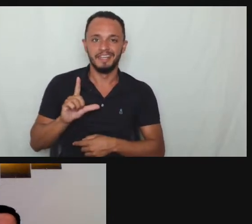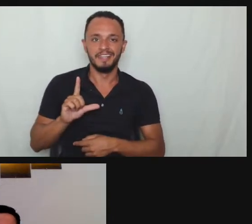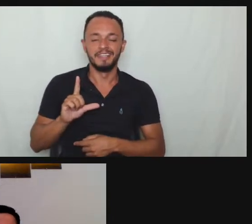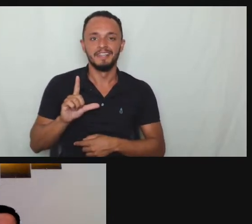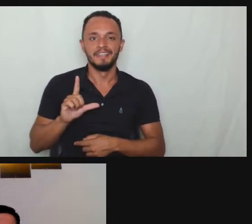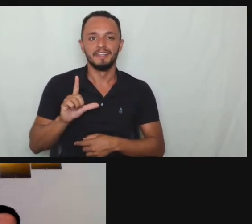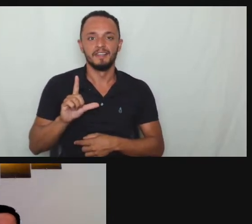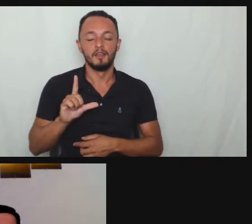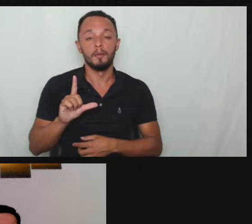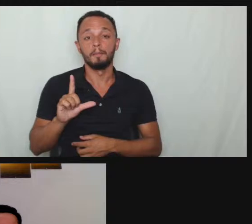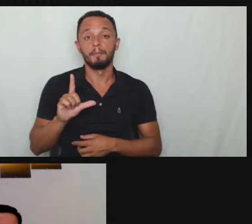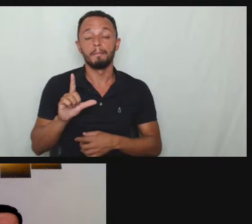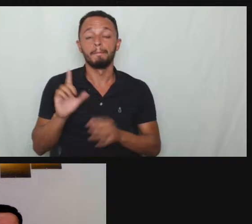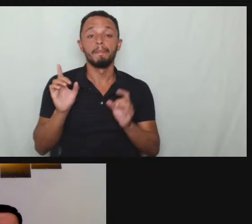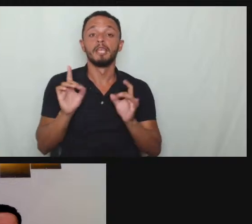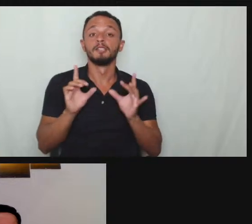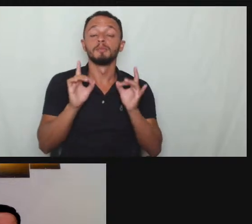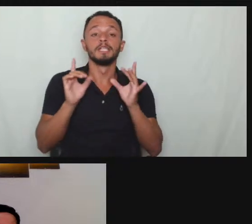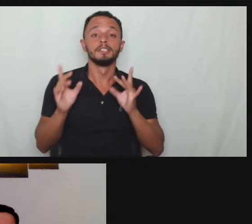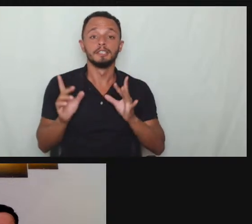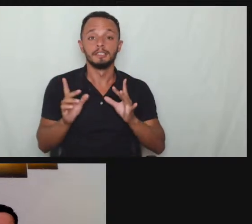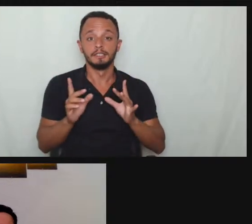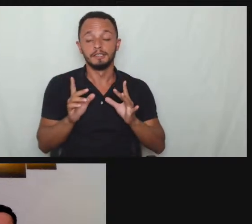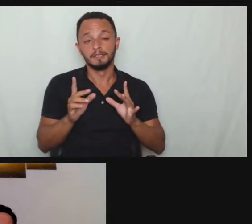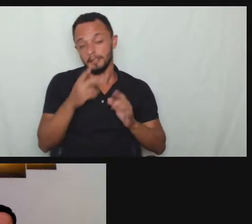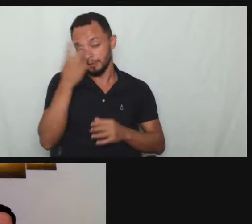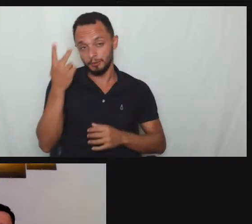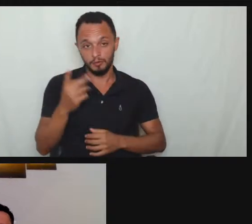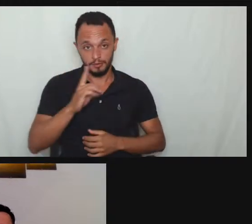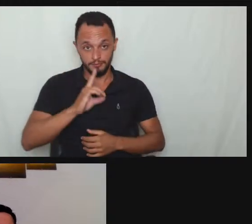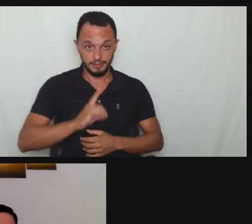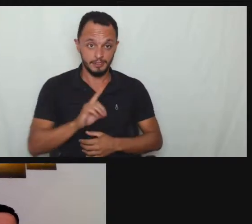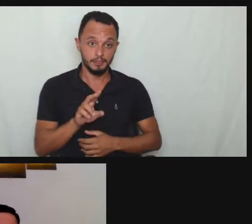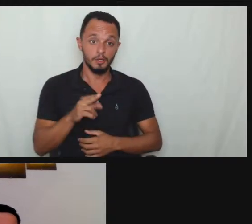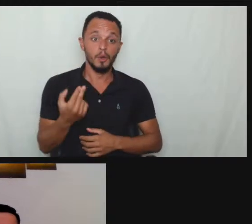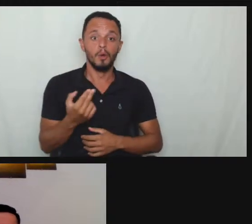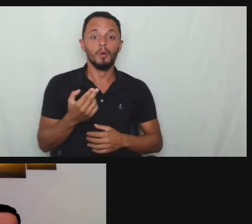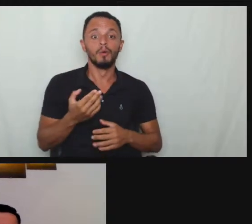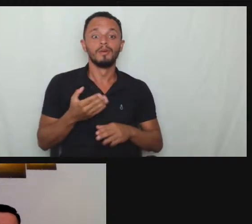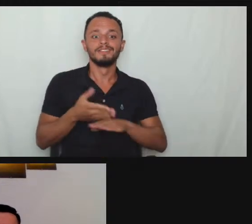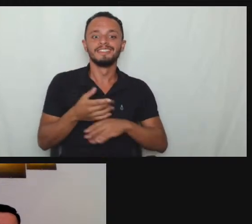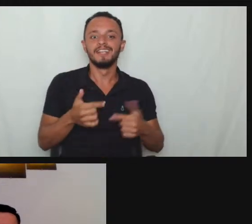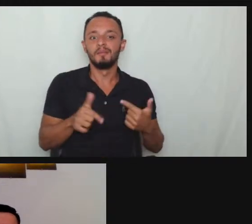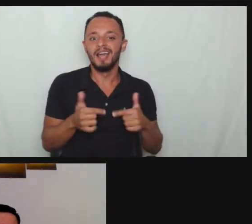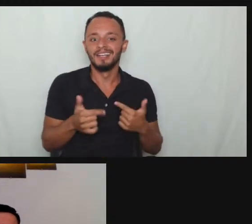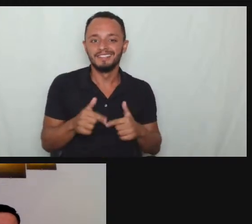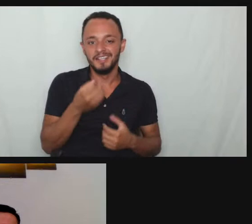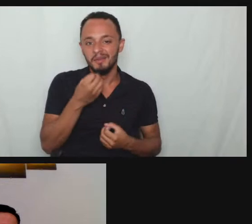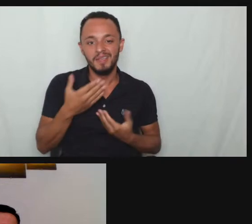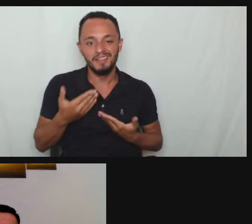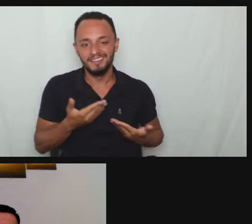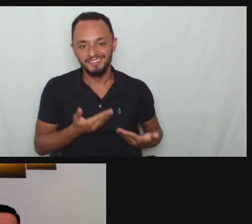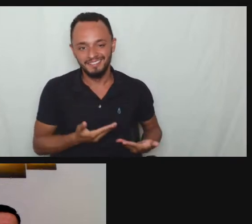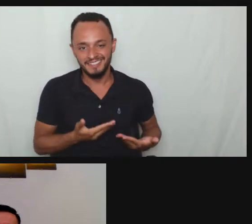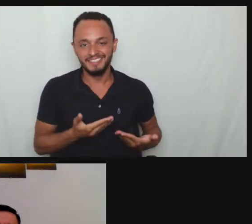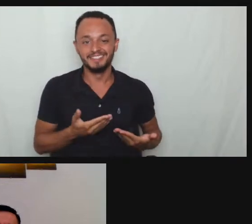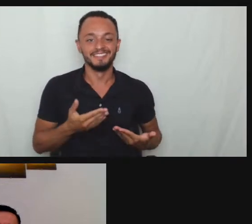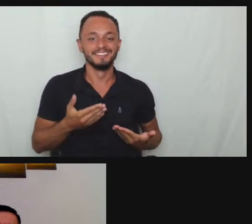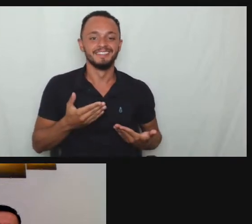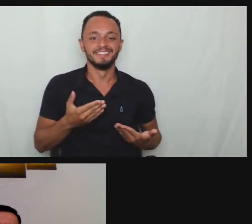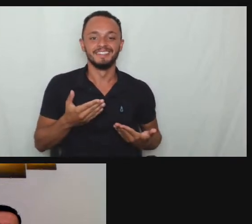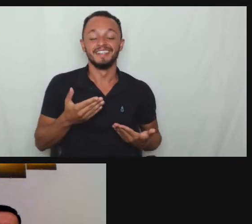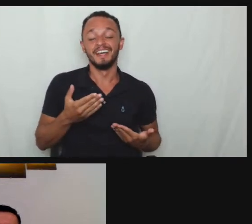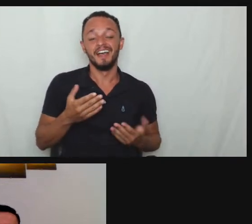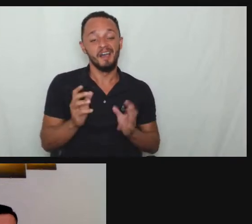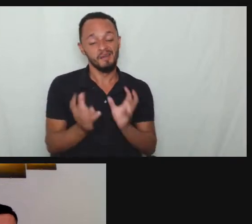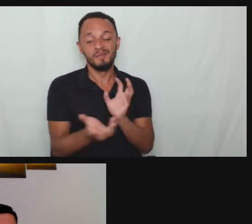lado é desperdício na proteção trabalhista Marcelo Nogueira meu caso ele é muito bem vindo ao clube dos direitos das pessoas com